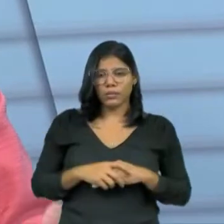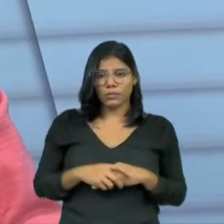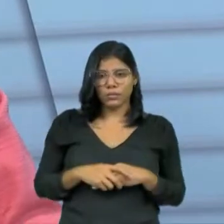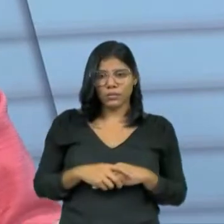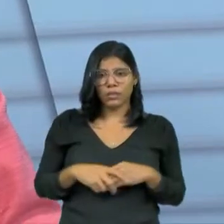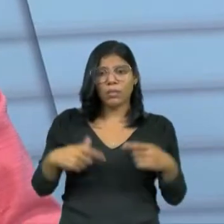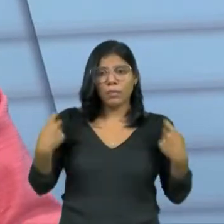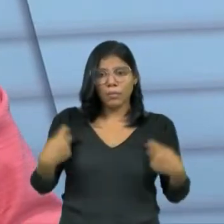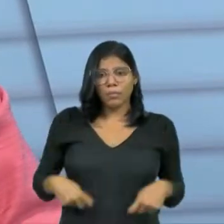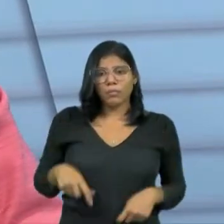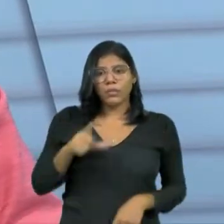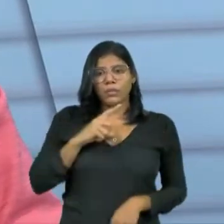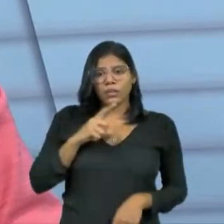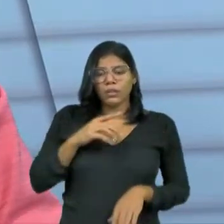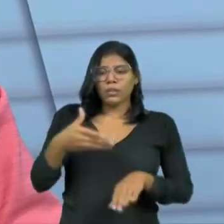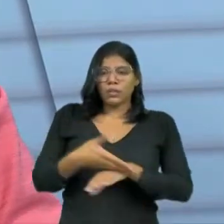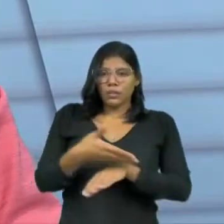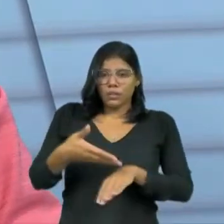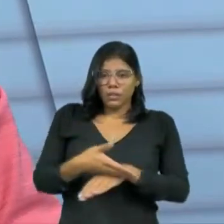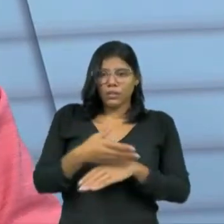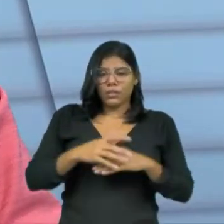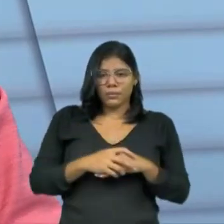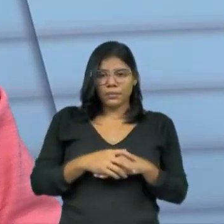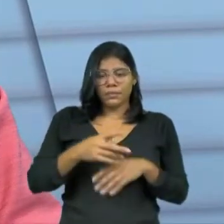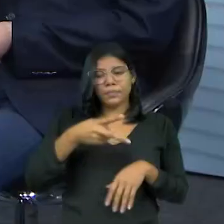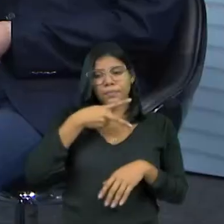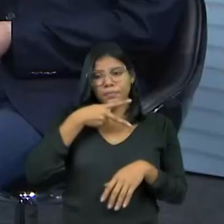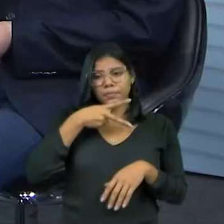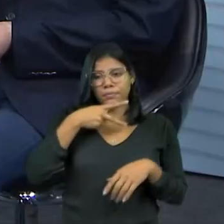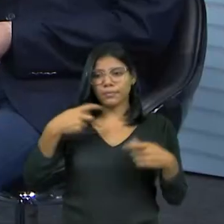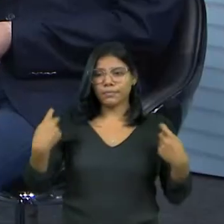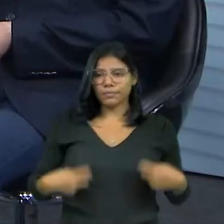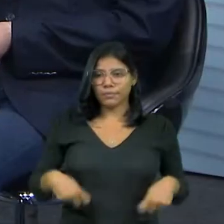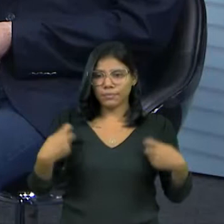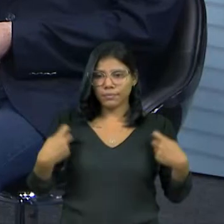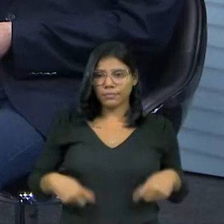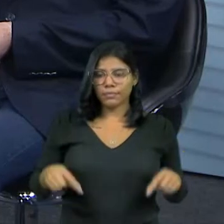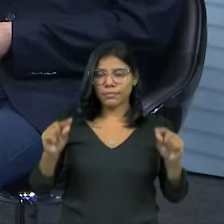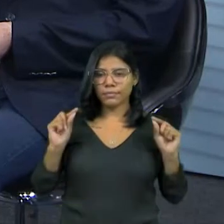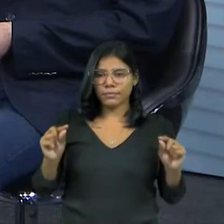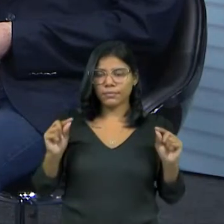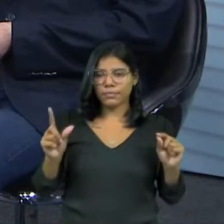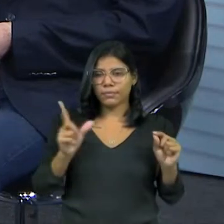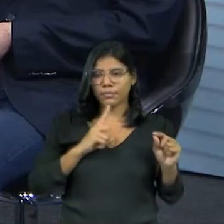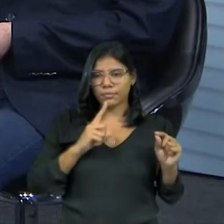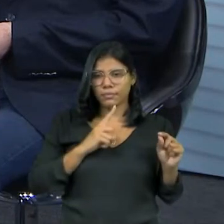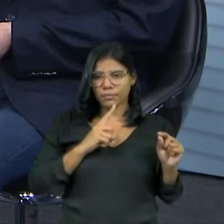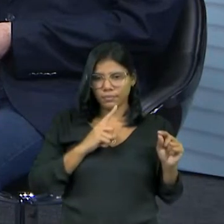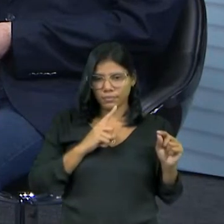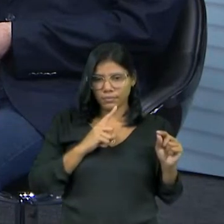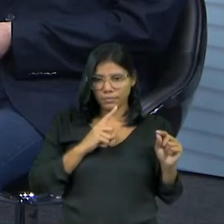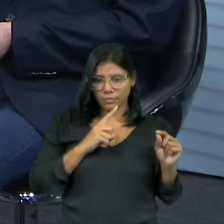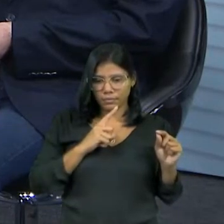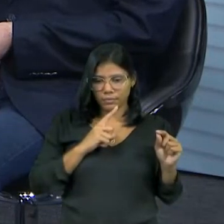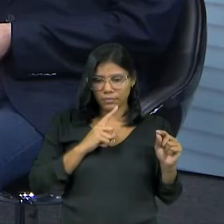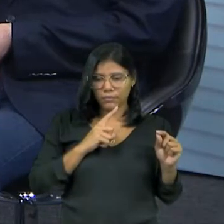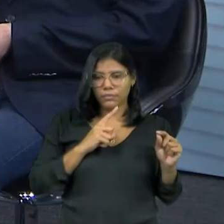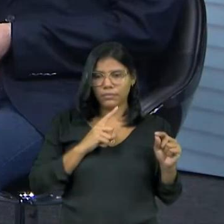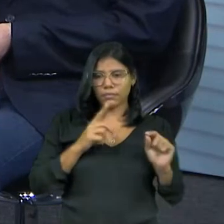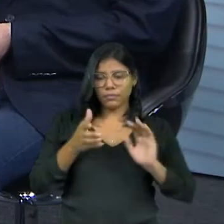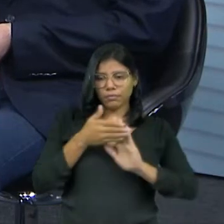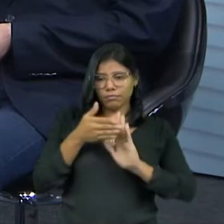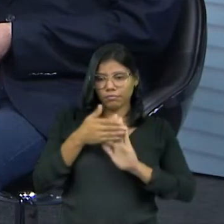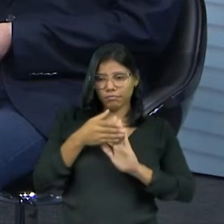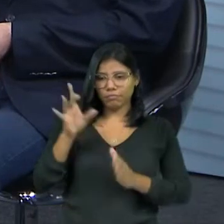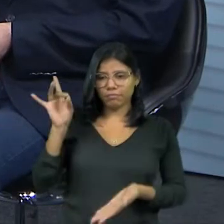mulher precisa participar mais. Mais. E os partidos precisam ter isto como uma proposta real,